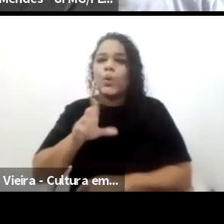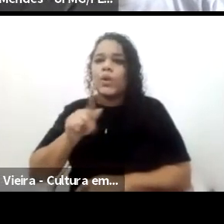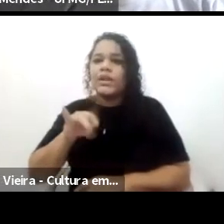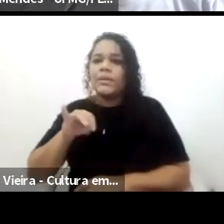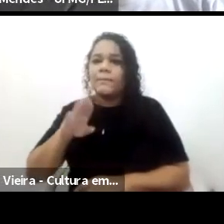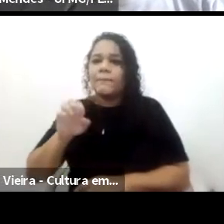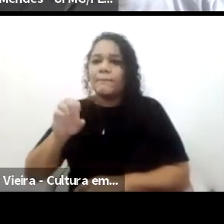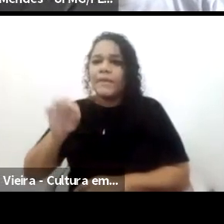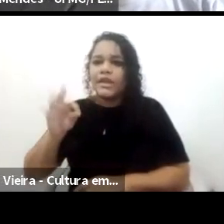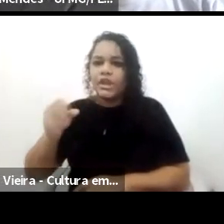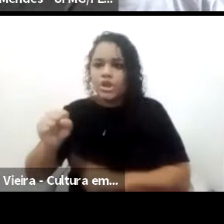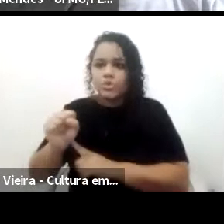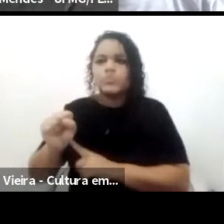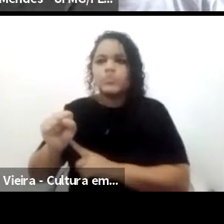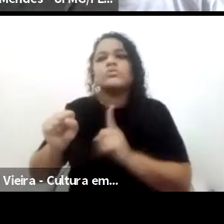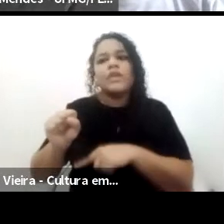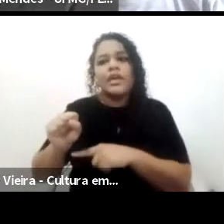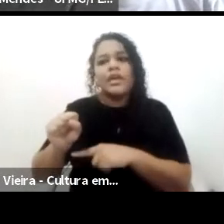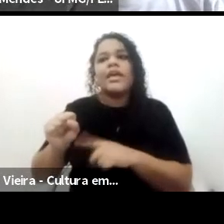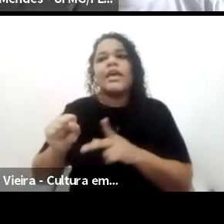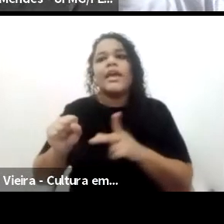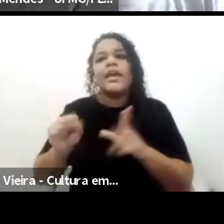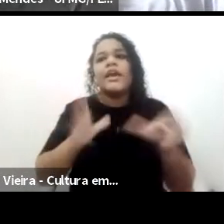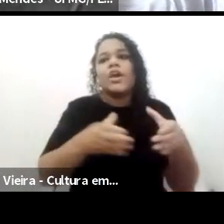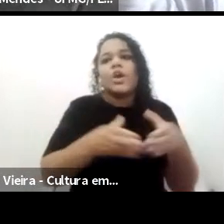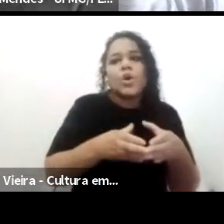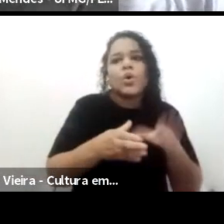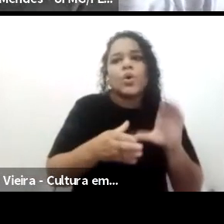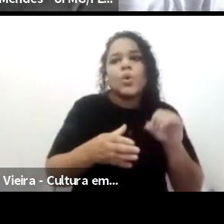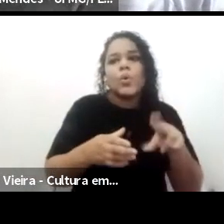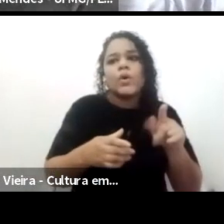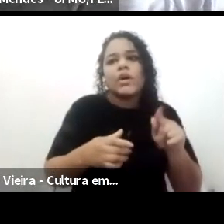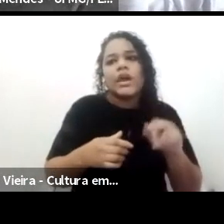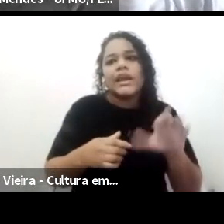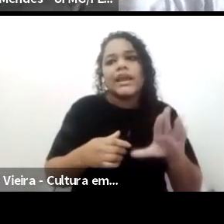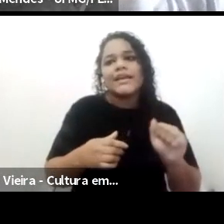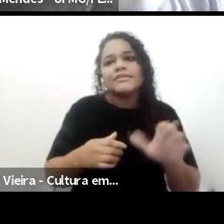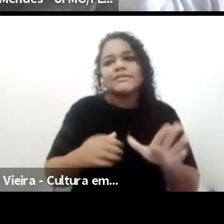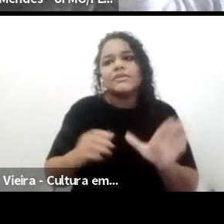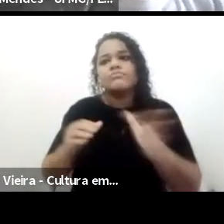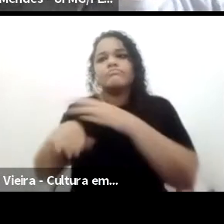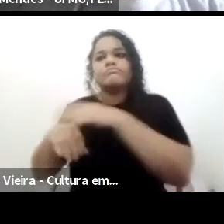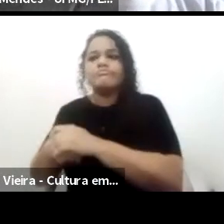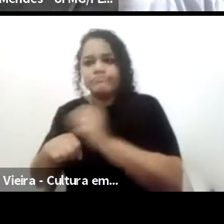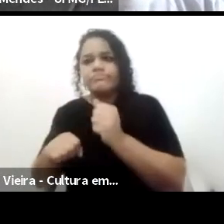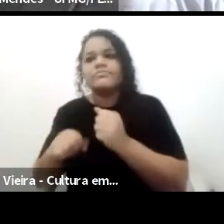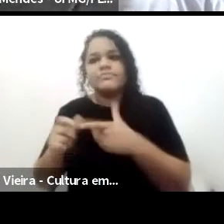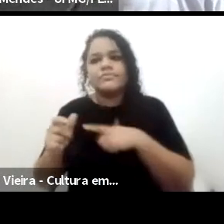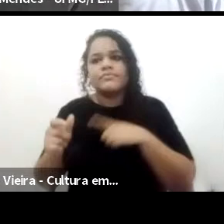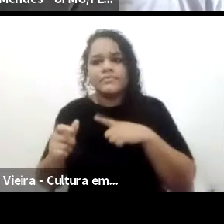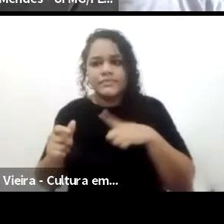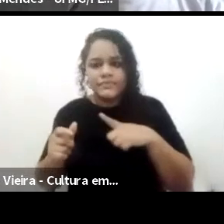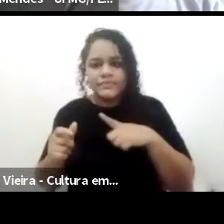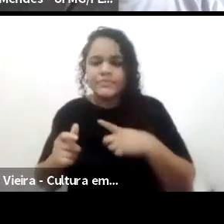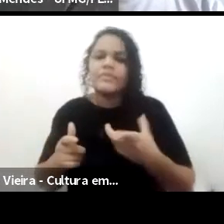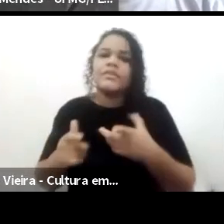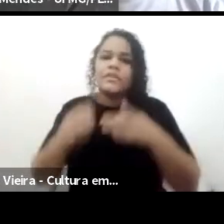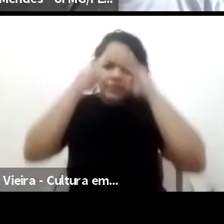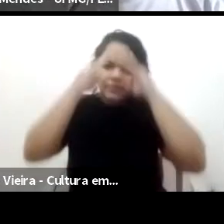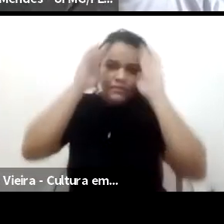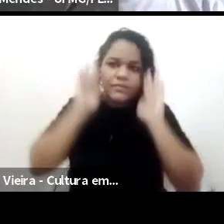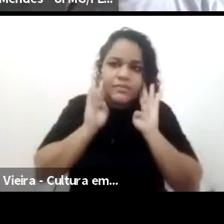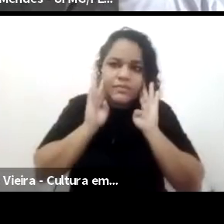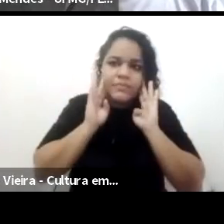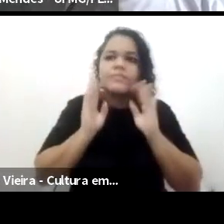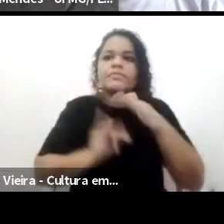congregações que vão entrar, eles vão deixar de existir, e as congregações de freiras, femininas, fazem